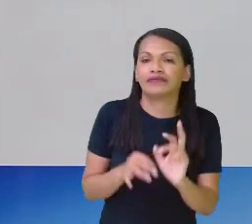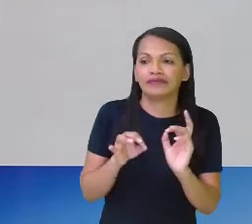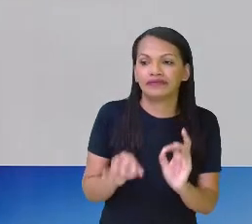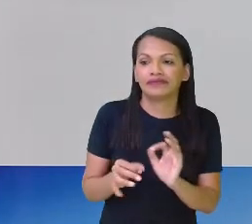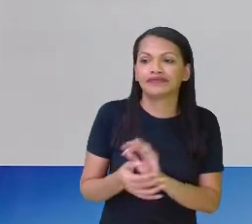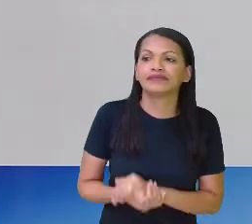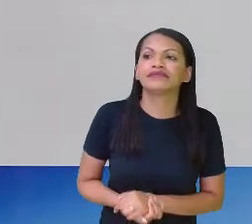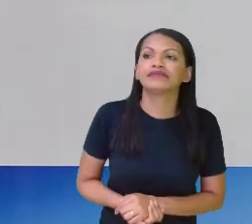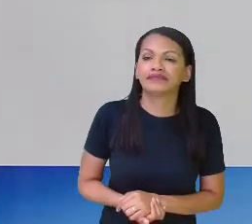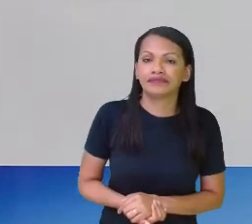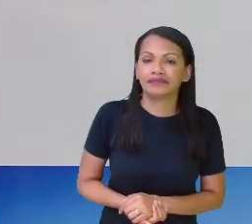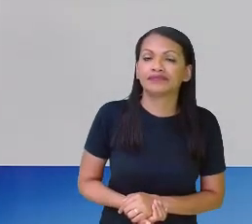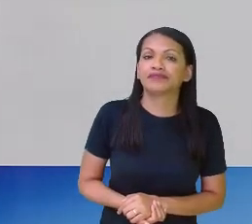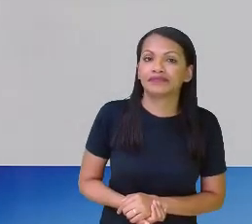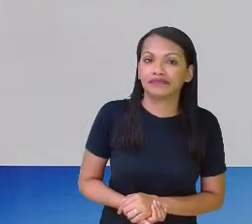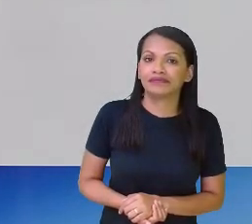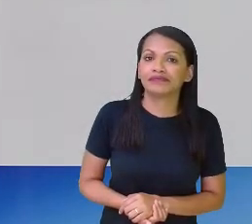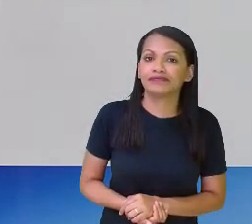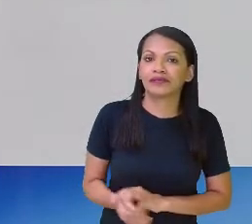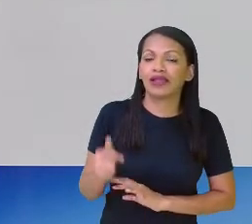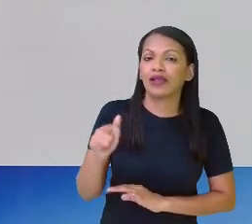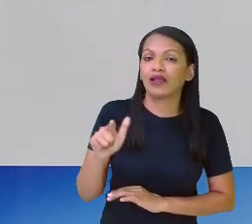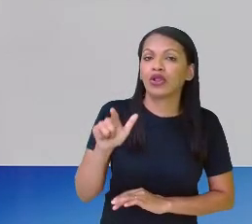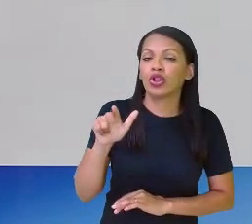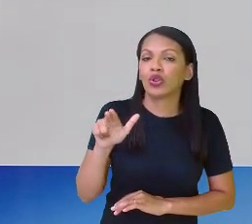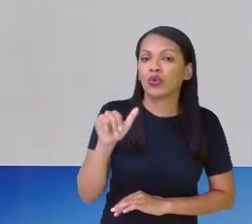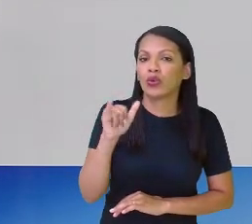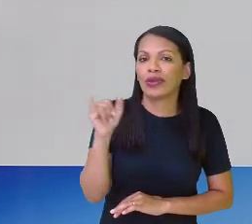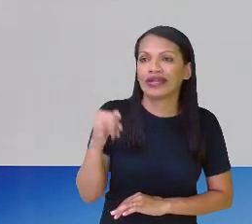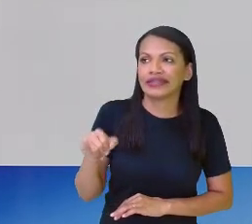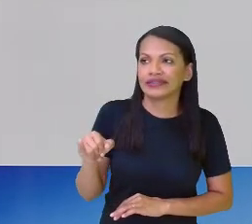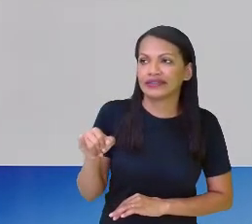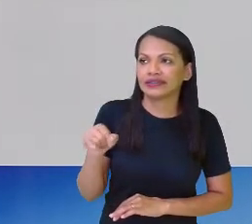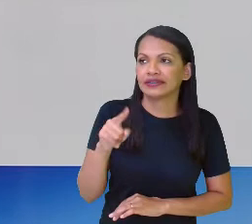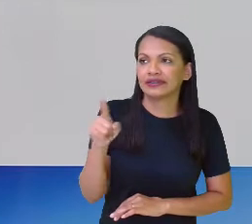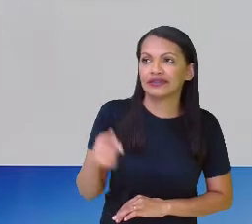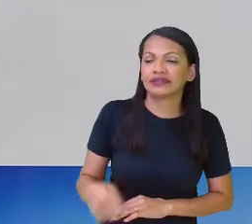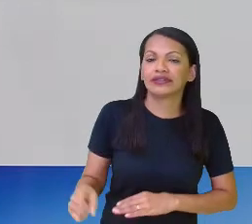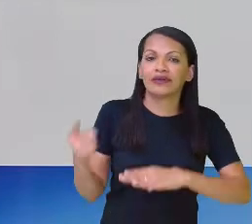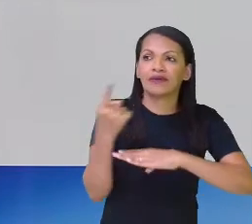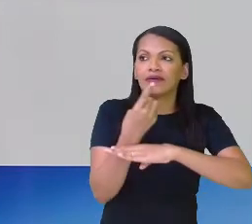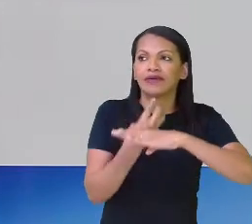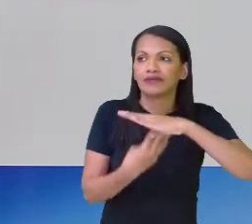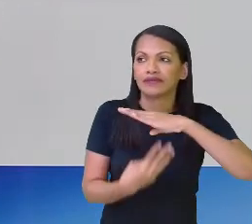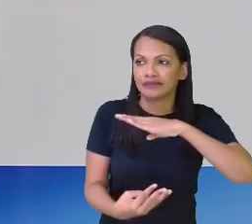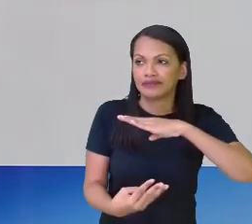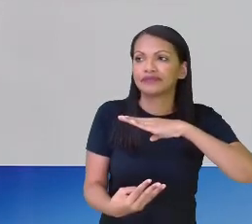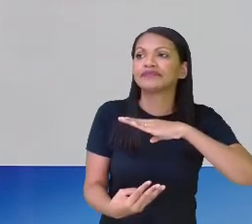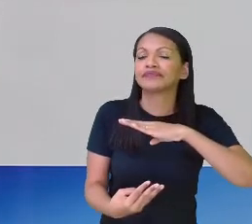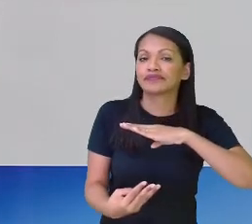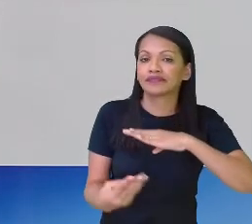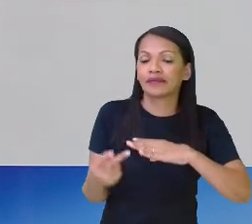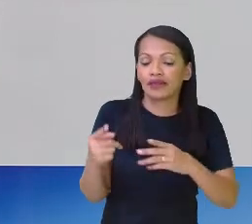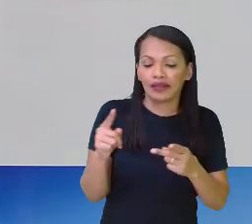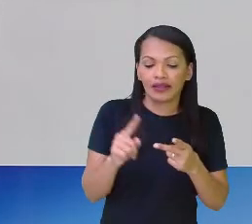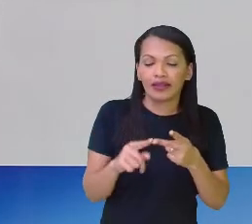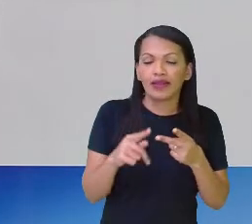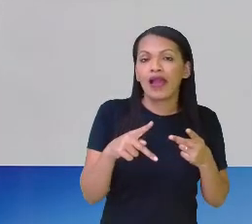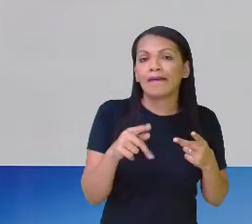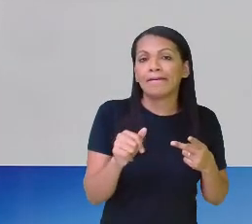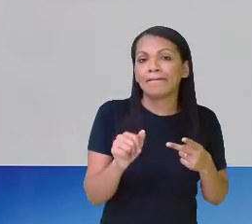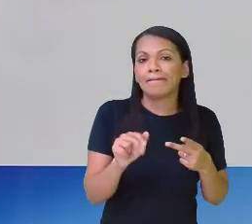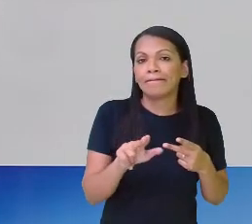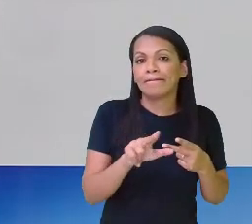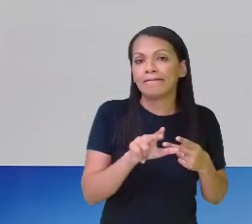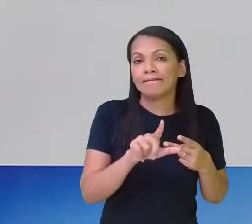Luiz dividiu em três partes. Paulo dividiu em seis. E Júlia dividiu em nove. A